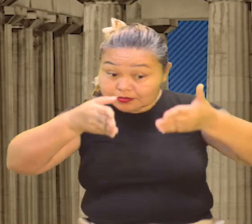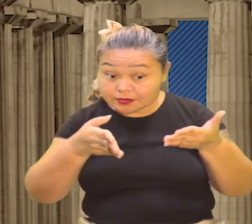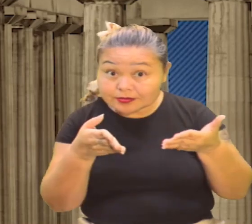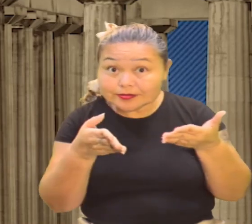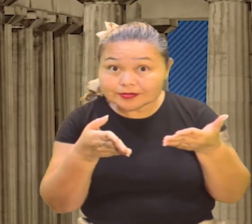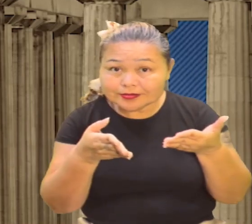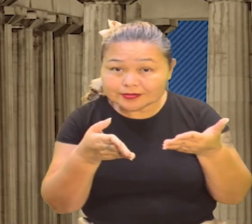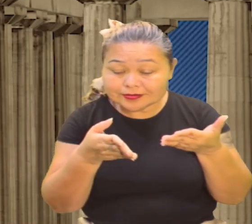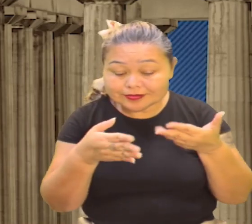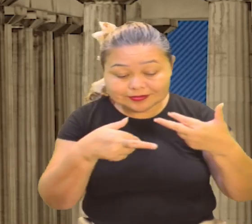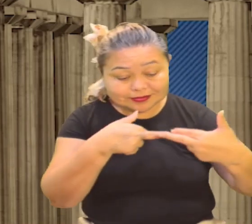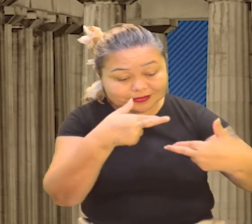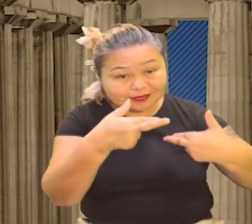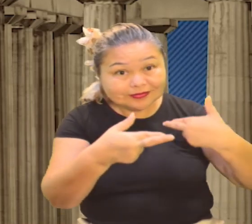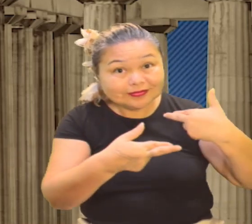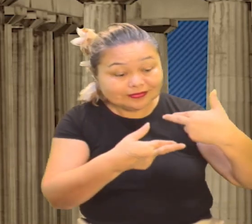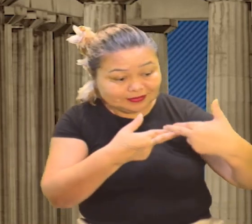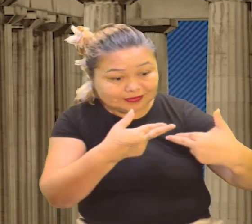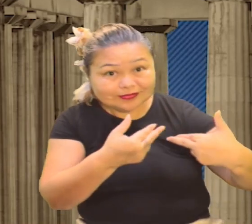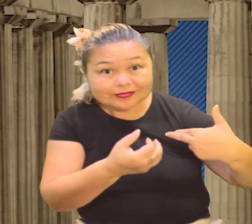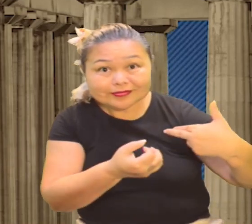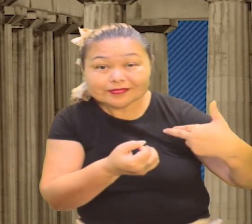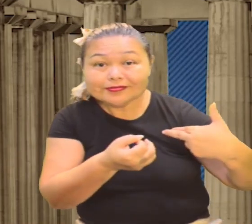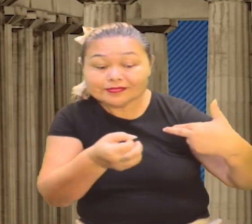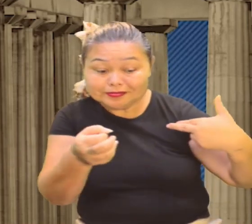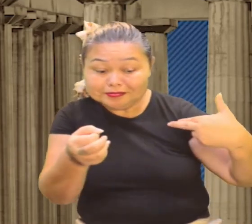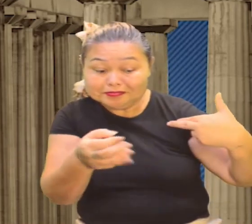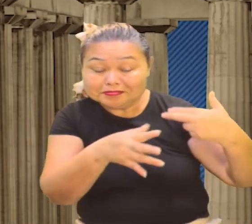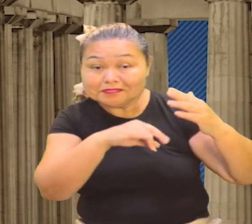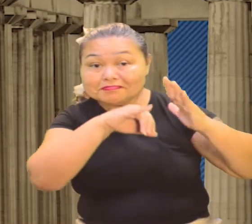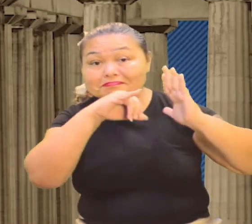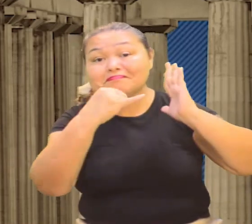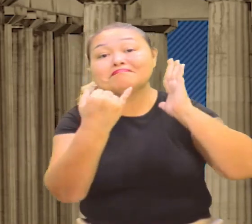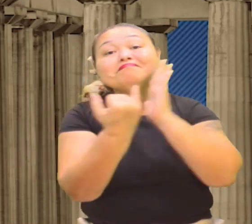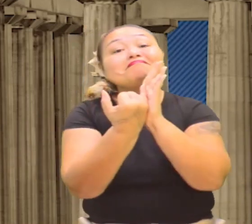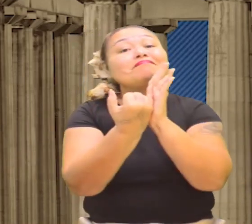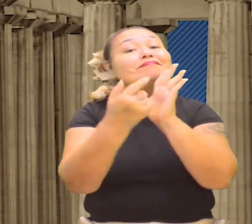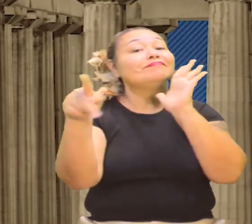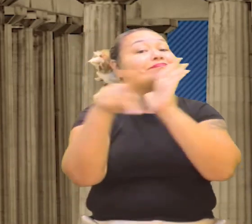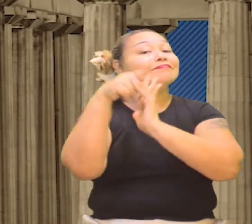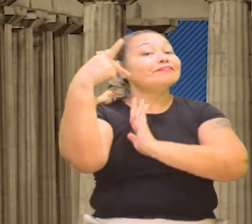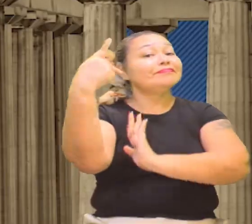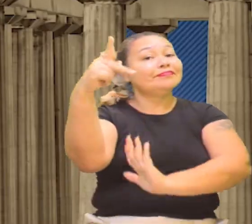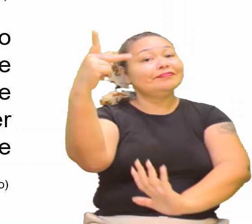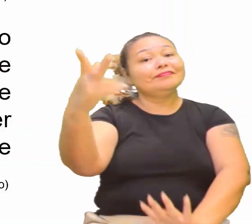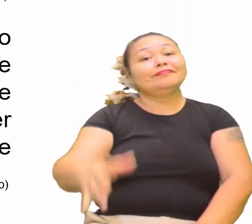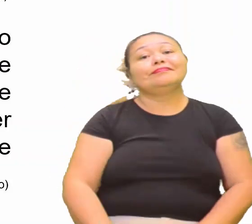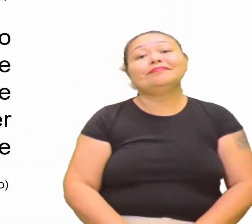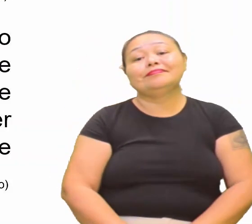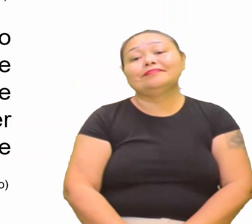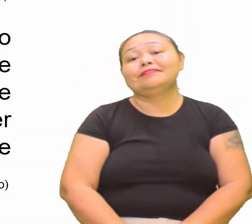Aí o Renascimento criou-se o quê? Uma identidade própria. Vamos lá? Olha aí, continuando.